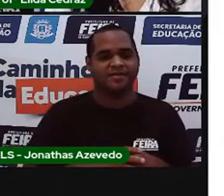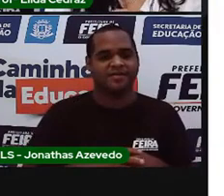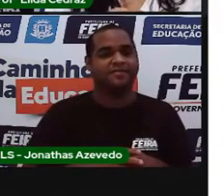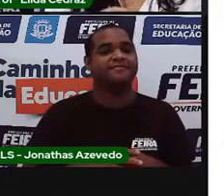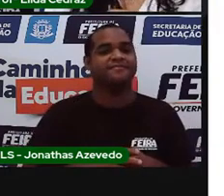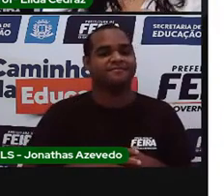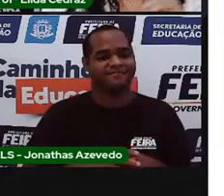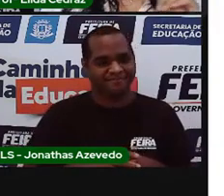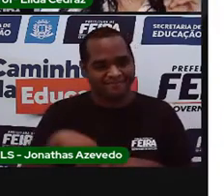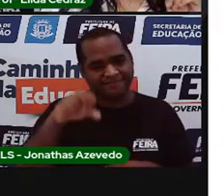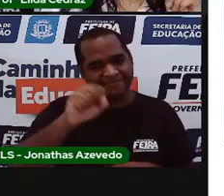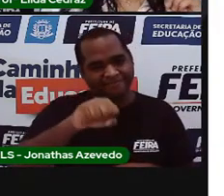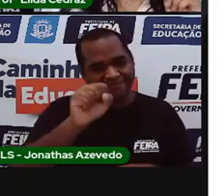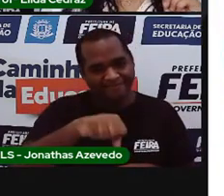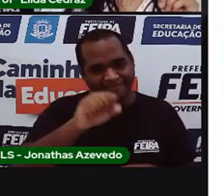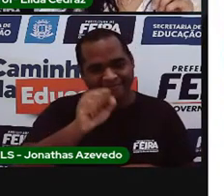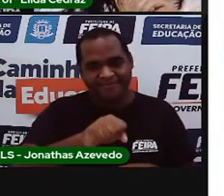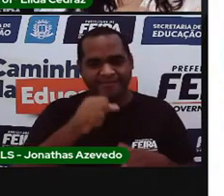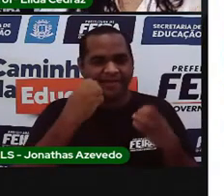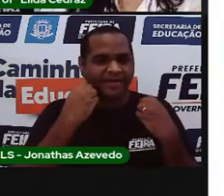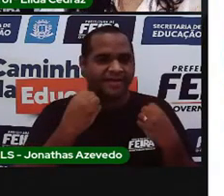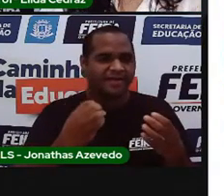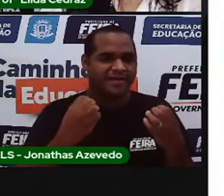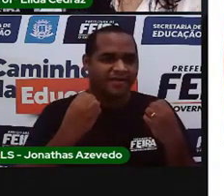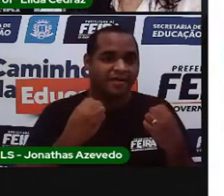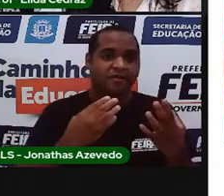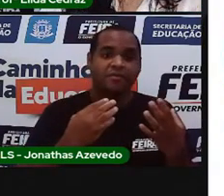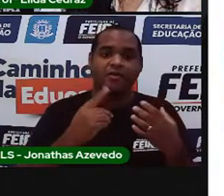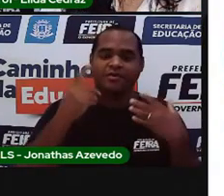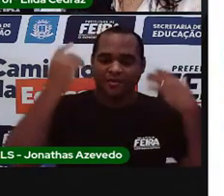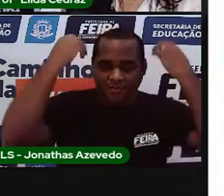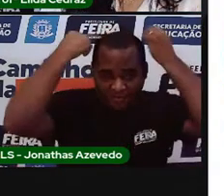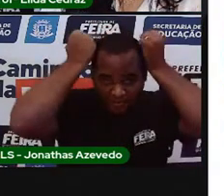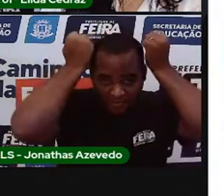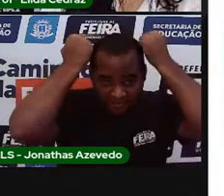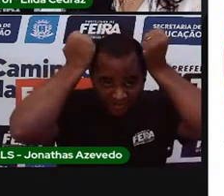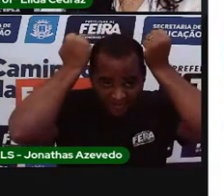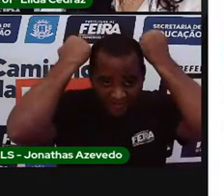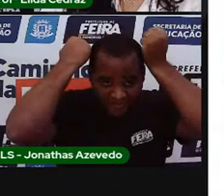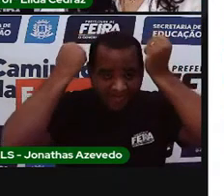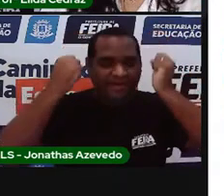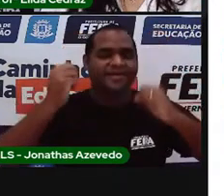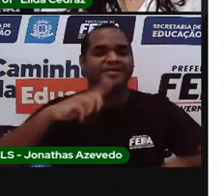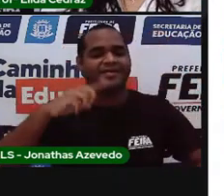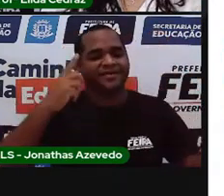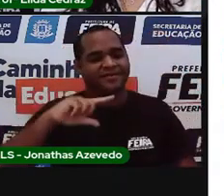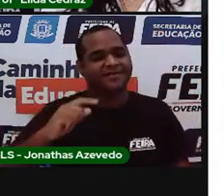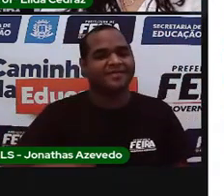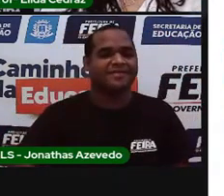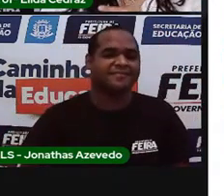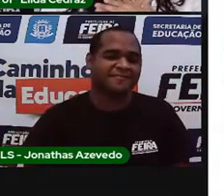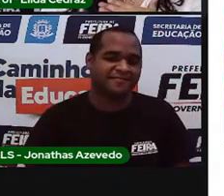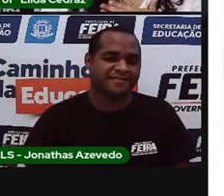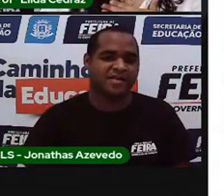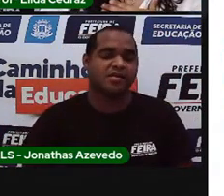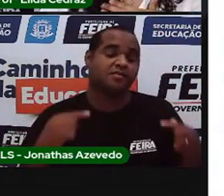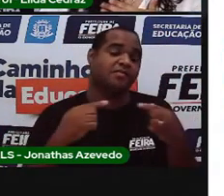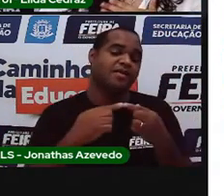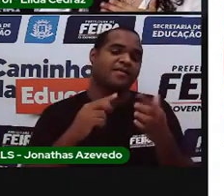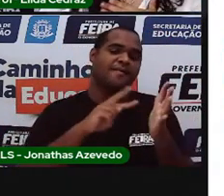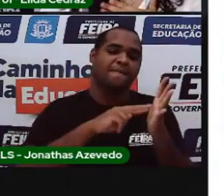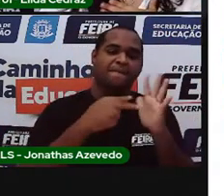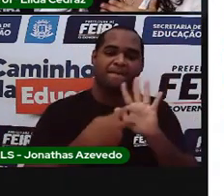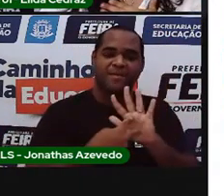Sim, isso mesmo. A bonequinha Balmin. A bonequinha que significa